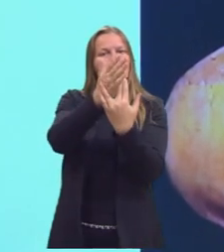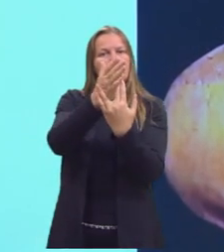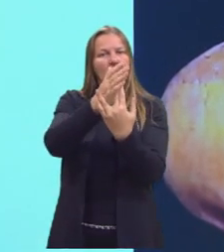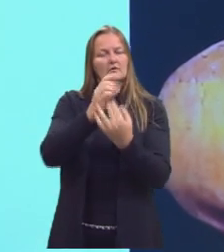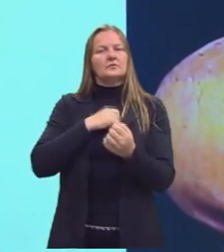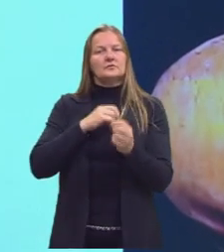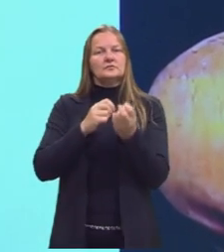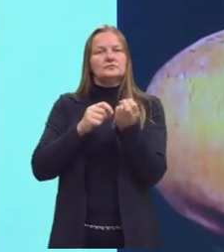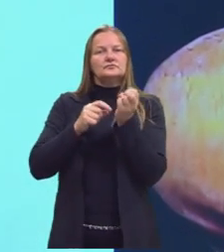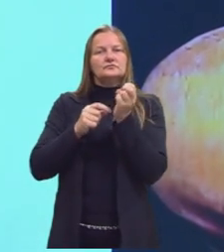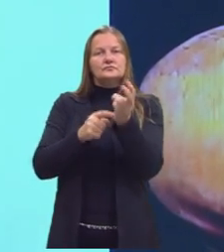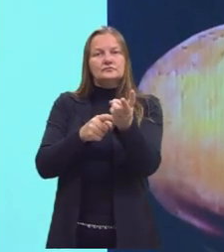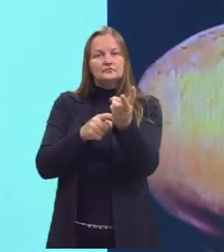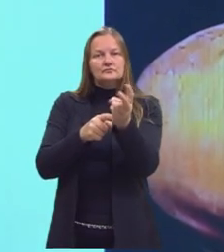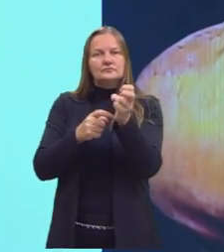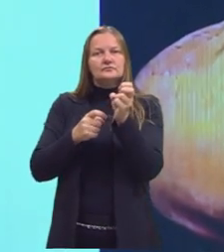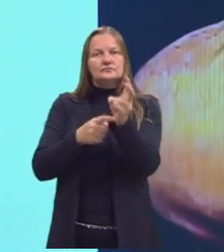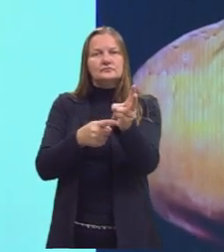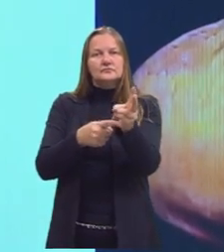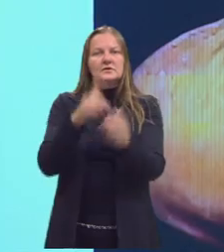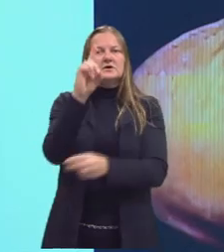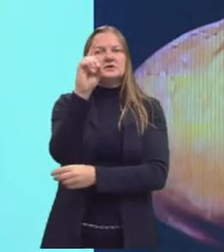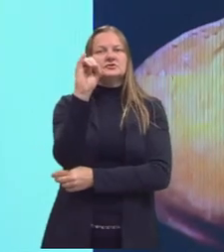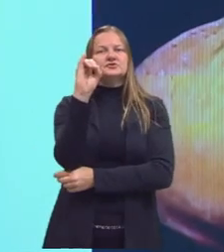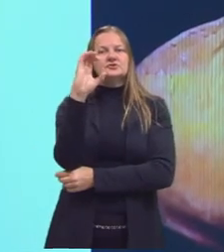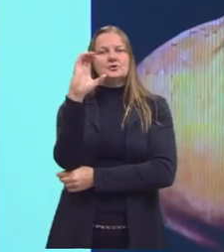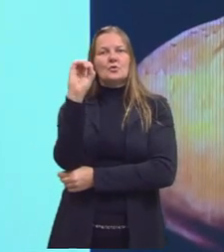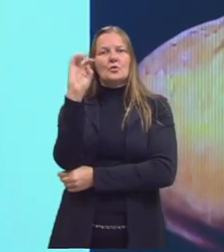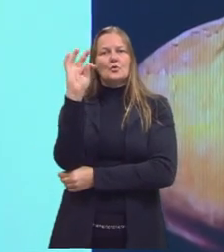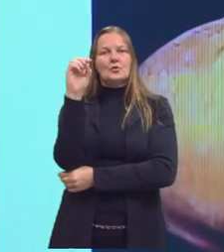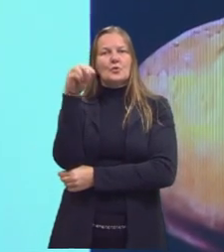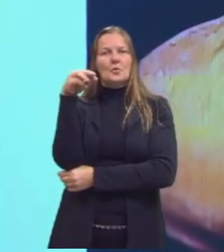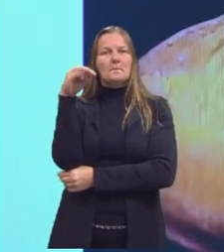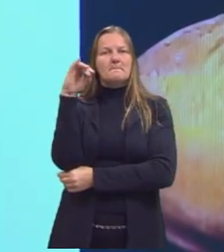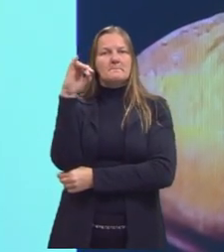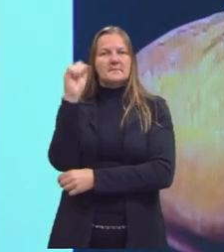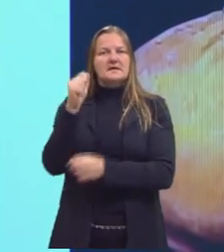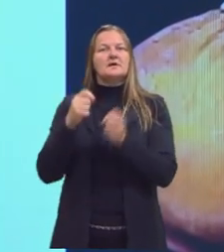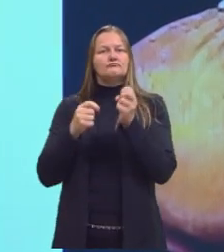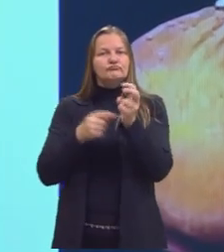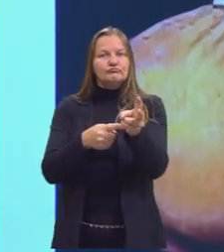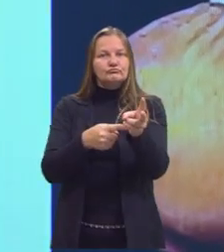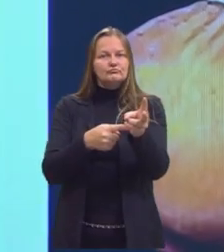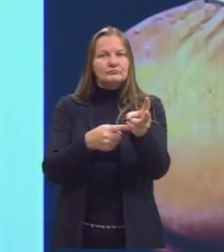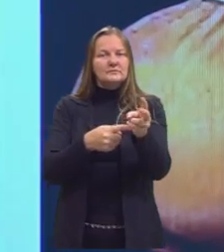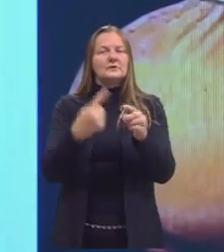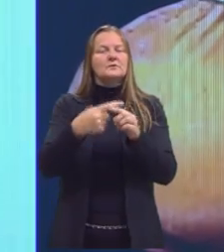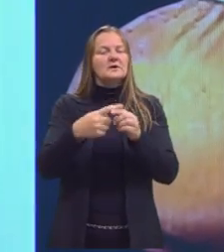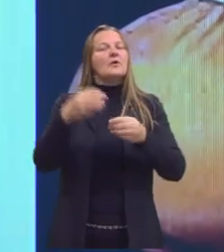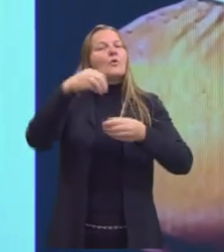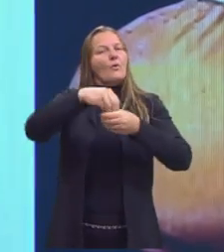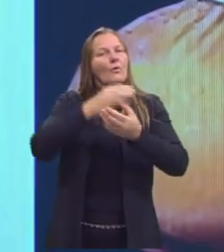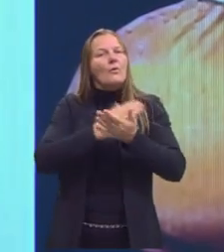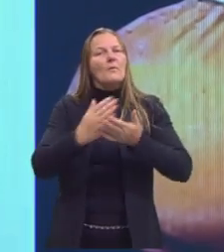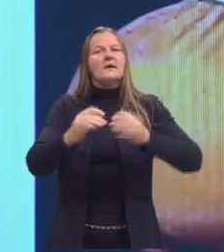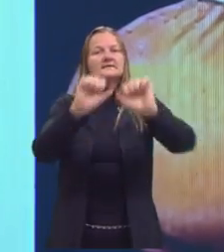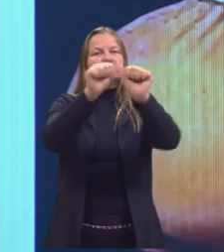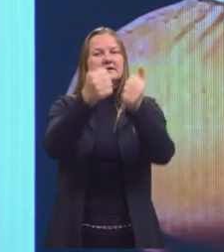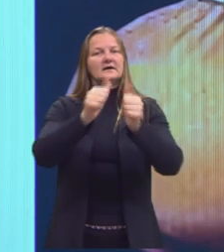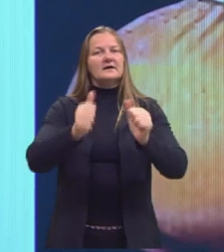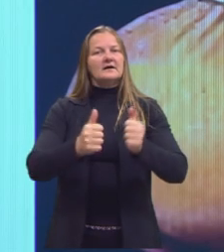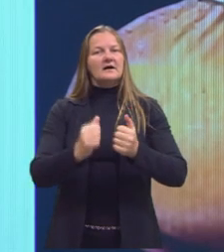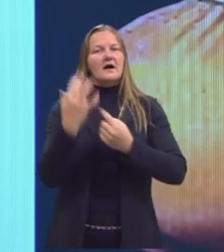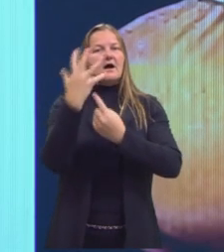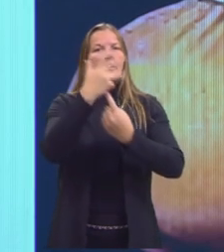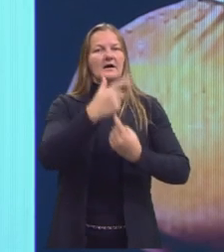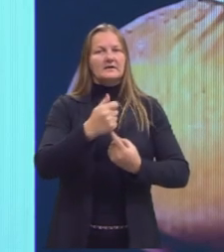dualismo, dicotomias. E essas dicotomias, elas começam dentro das obras de arte. Que sempre onde